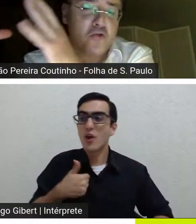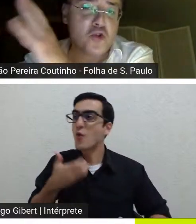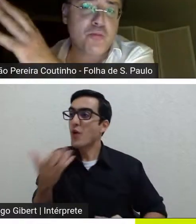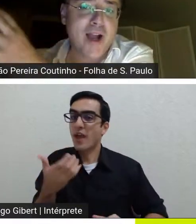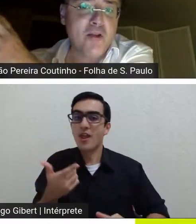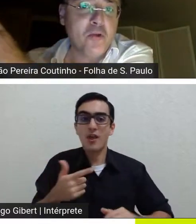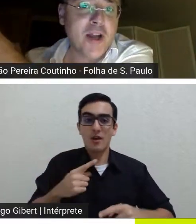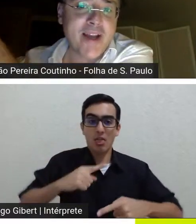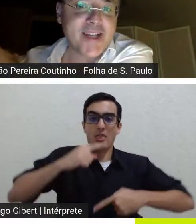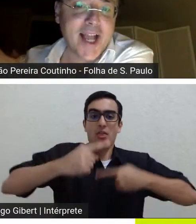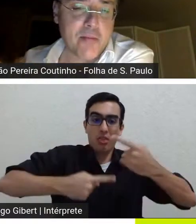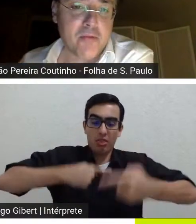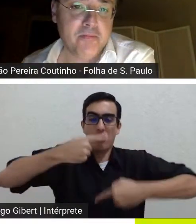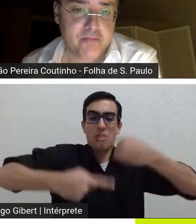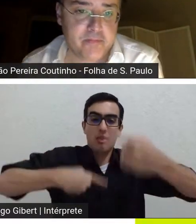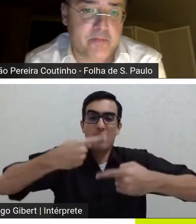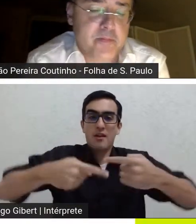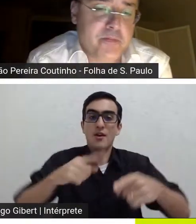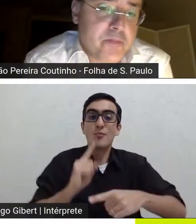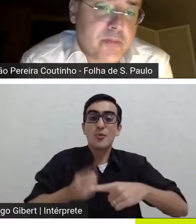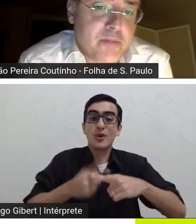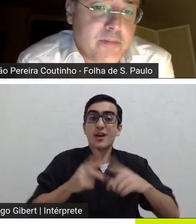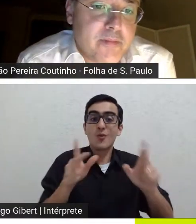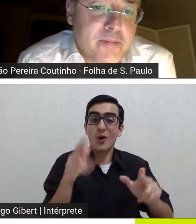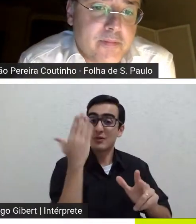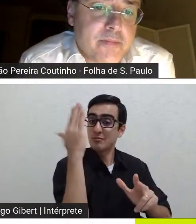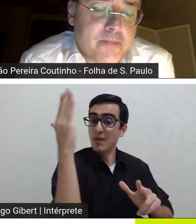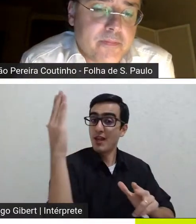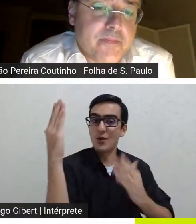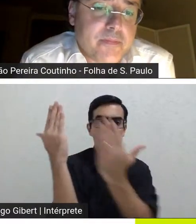reflexos no espelho nunca mais acabam hum